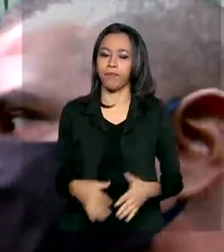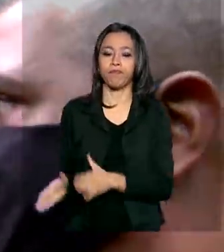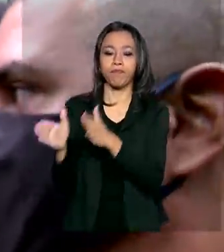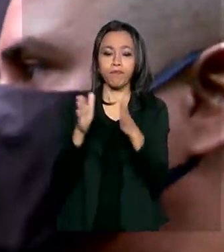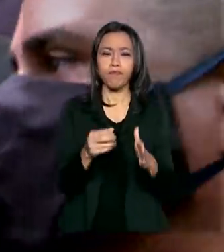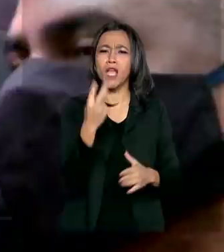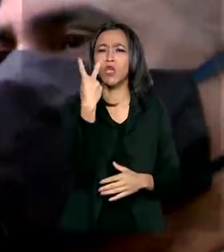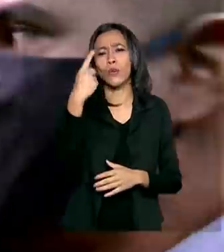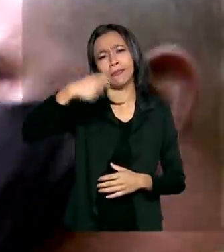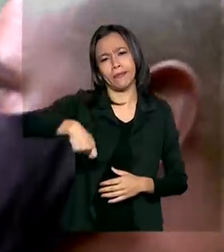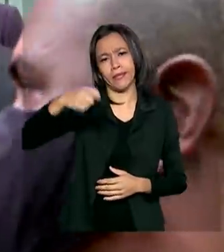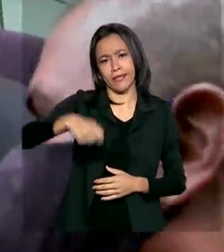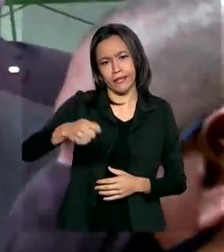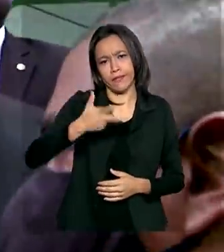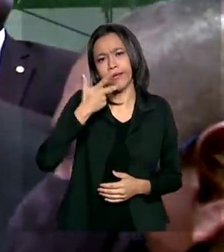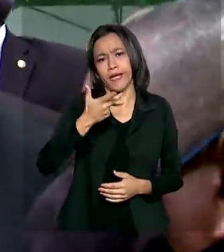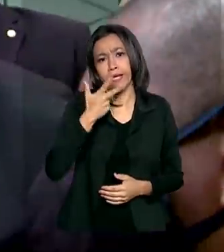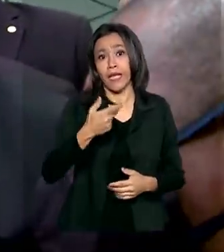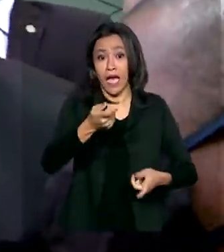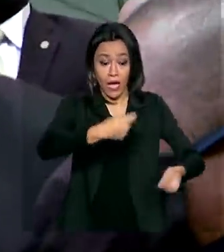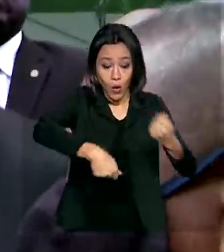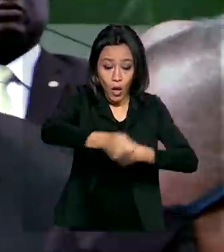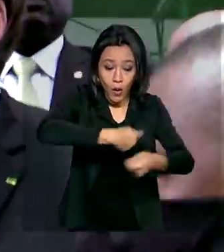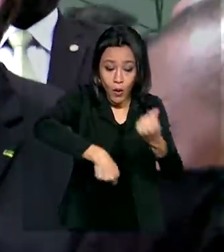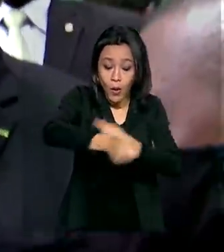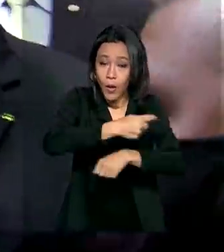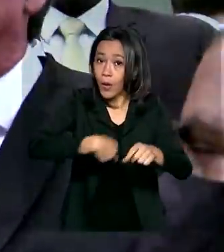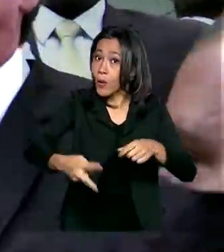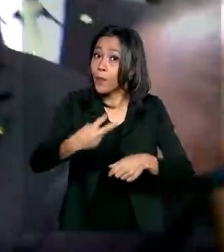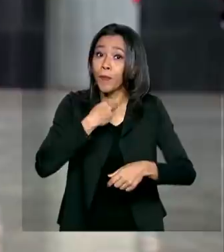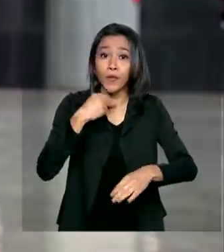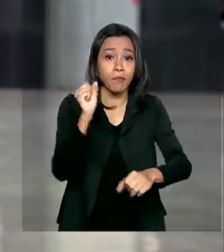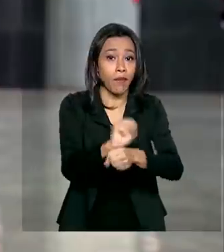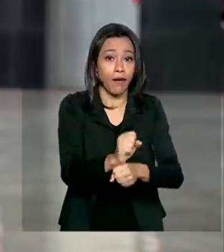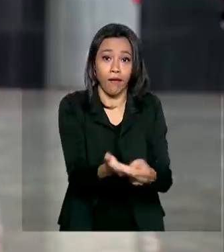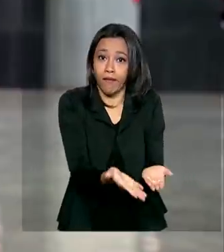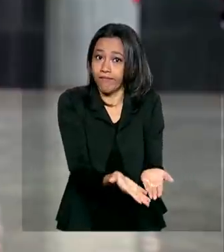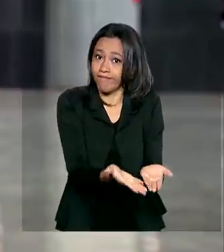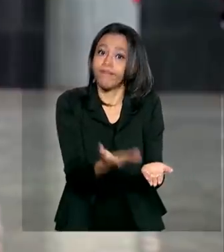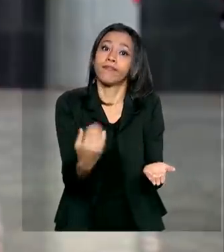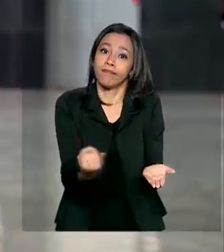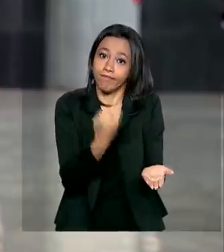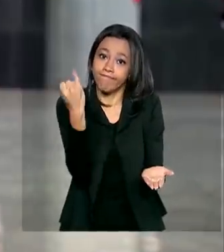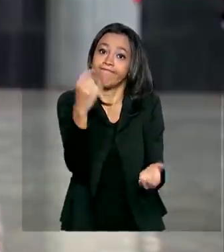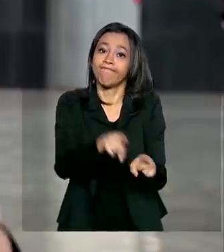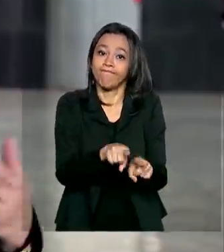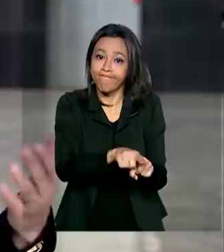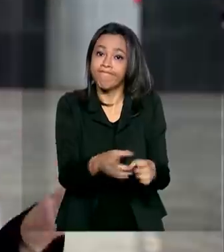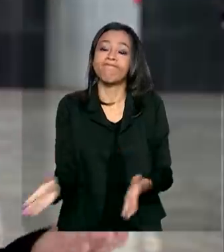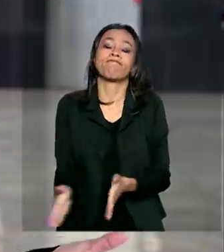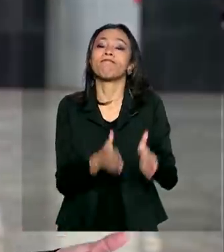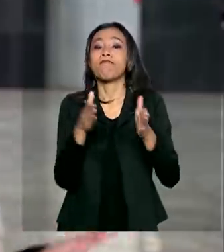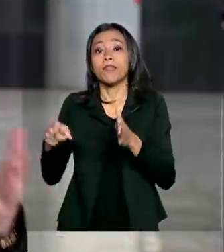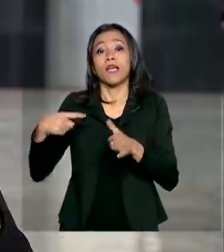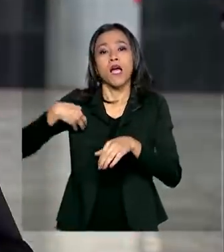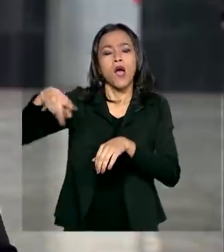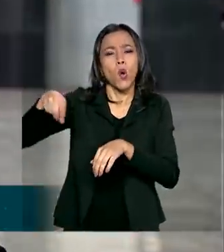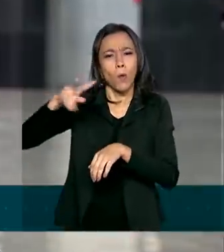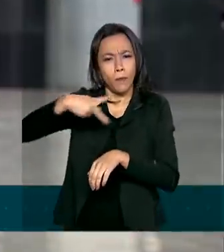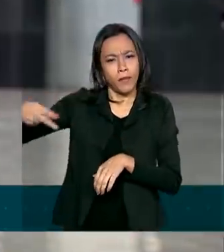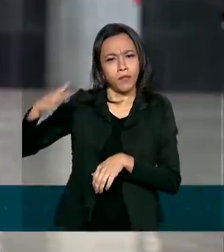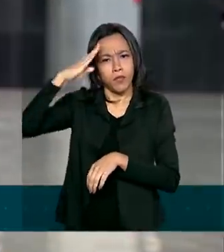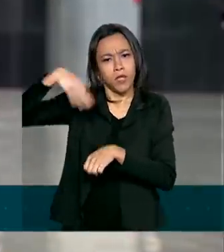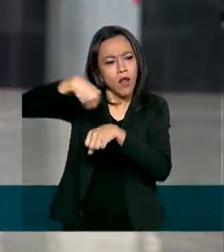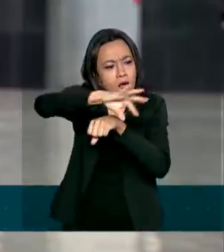que a economia não pode parar porque a economia também é vida. O presidente Jair Bolsonaro passou ao presidente do STF,